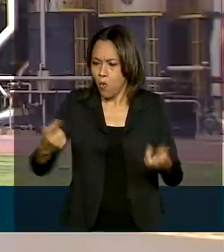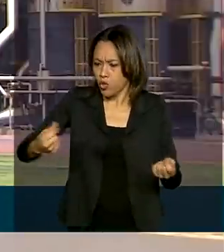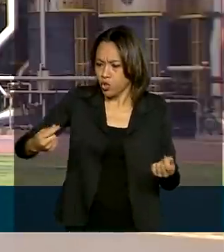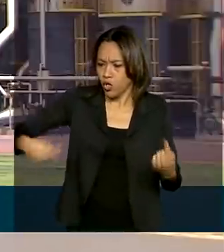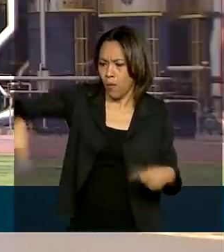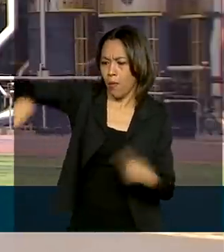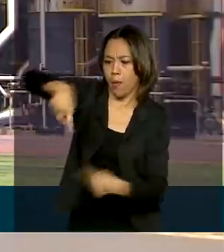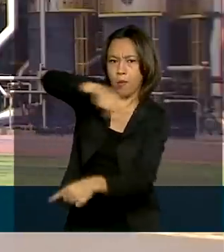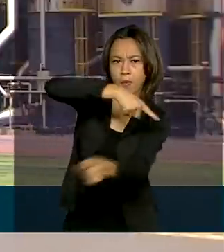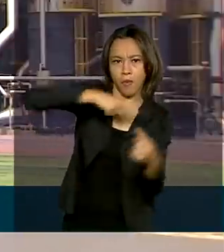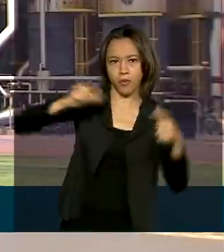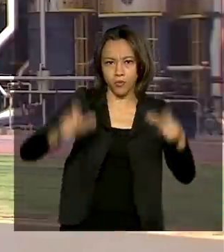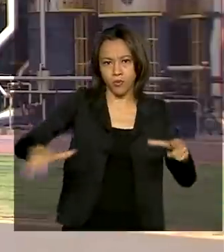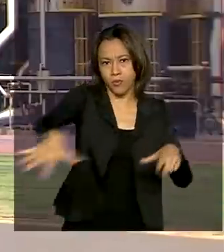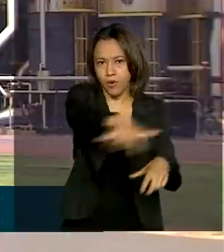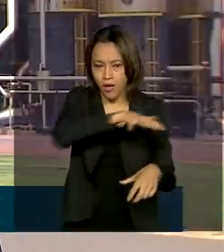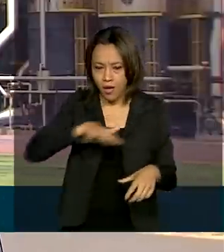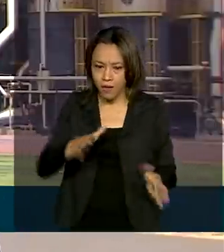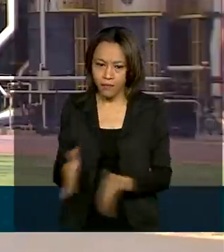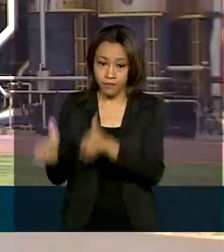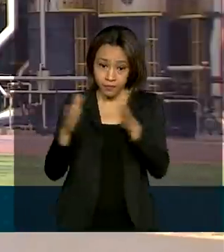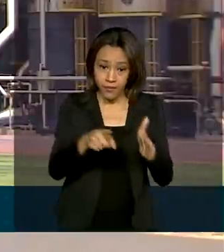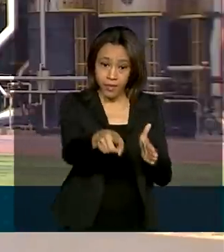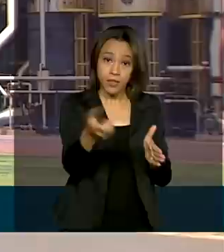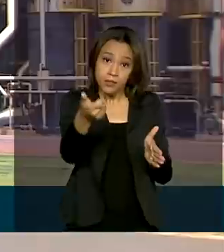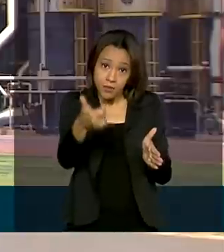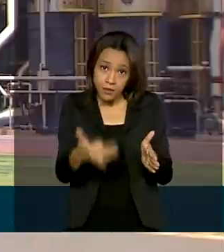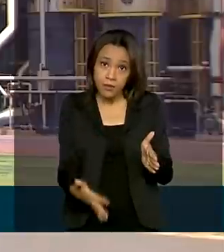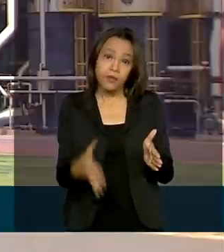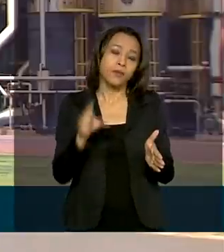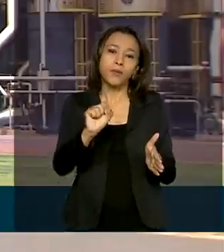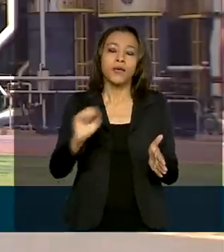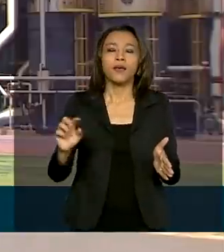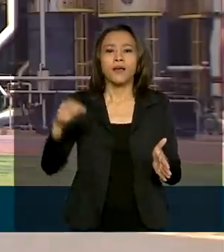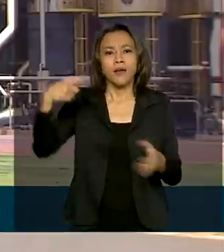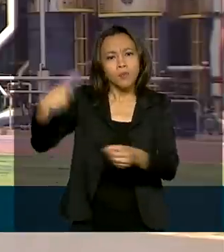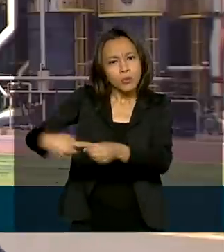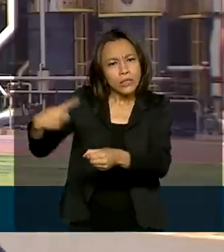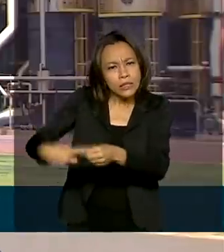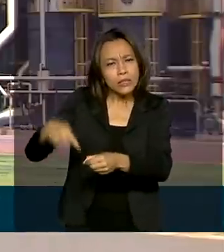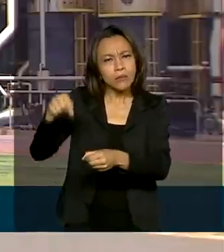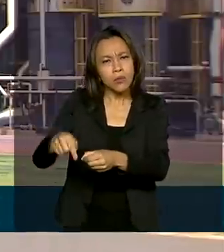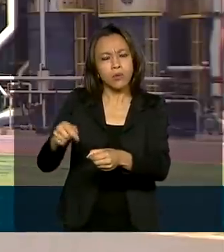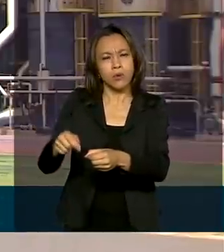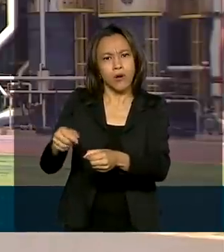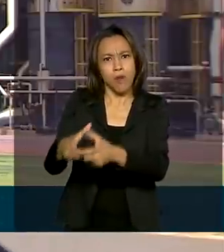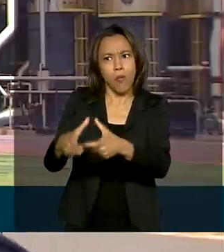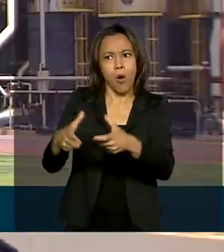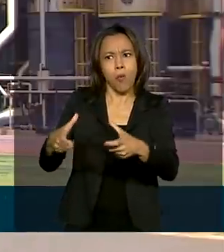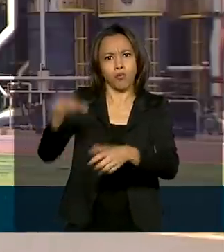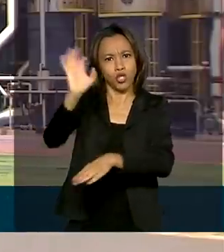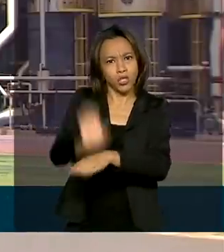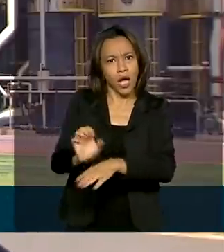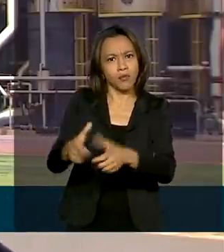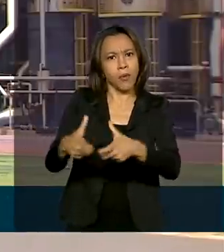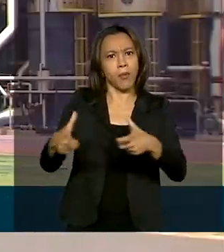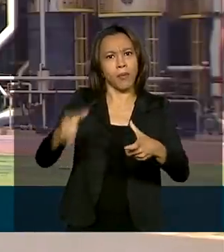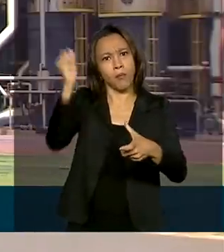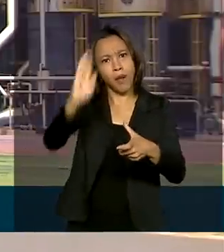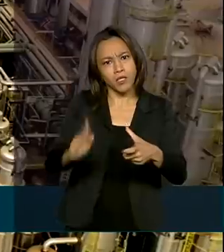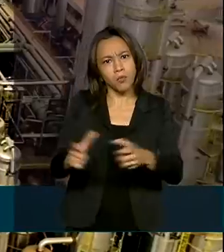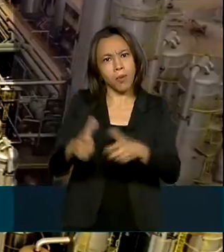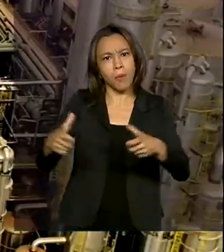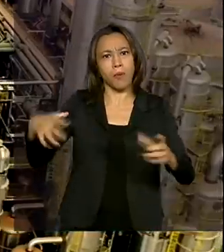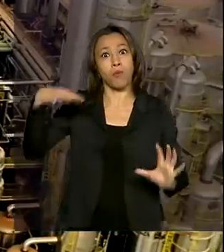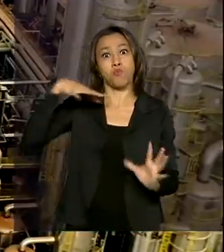impacto, quando se instala uma usina de etanol de milho, ele acontece no município, depois se estende ao estado, depois se estende ao país, depois se